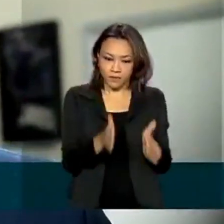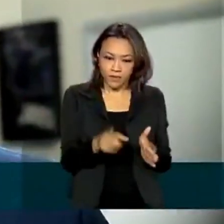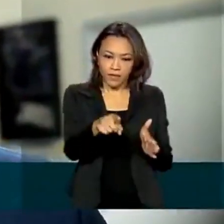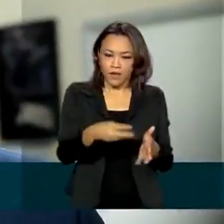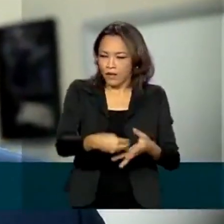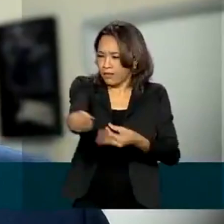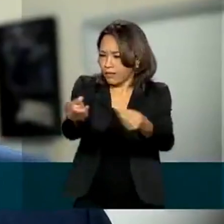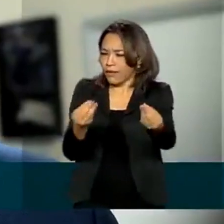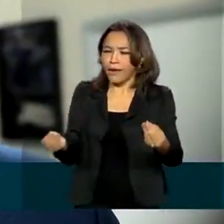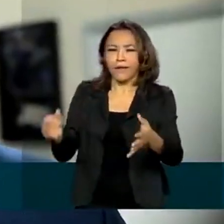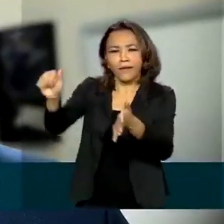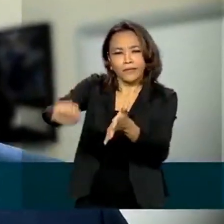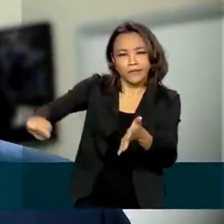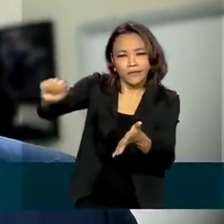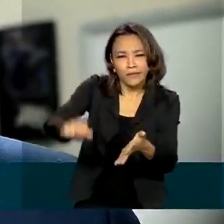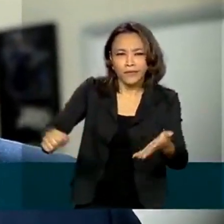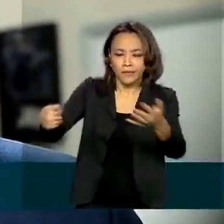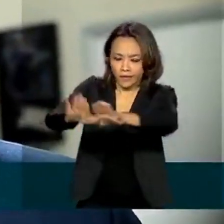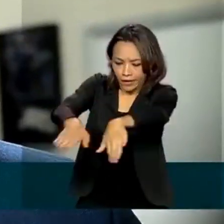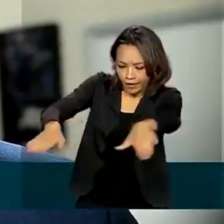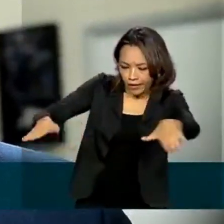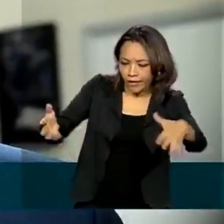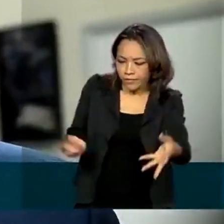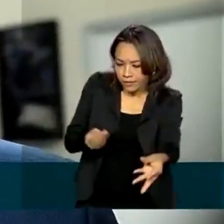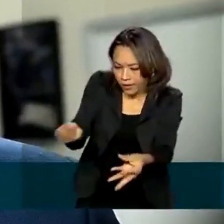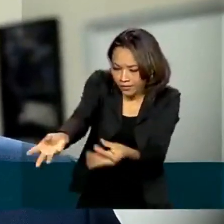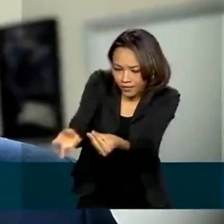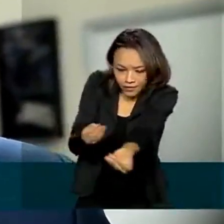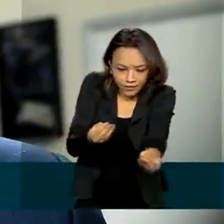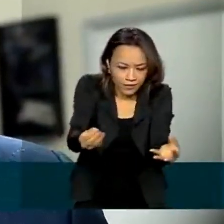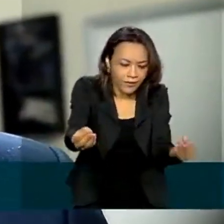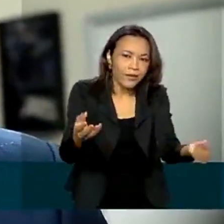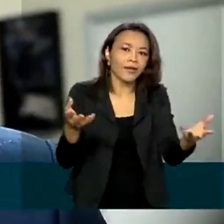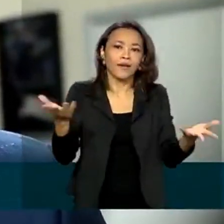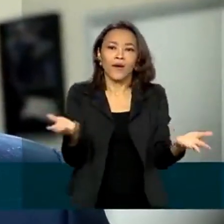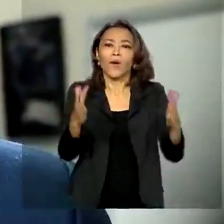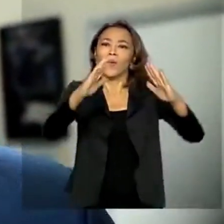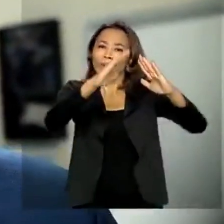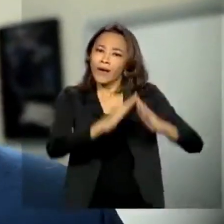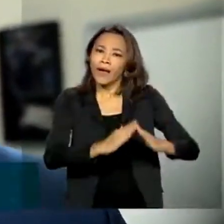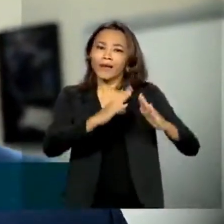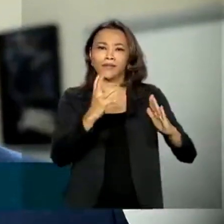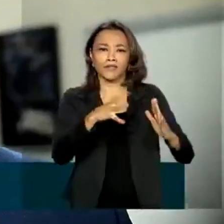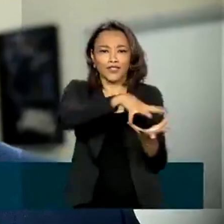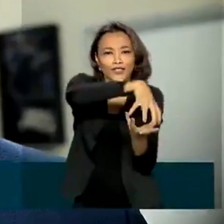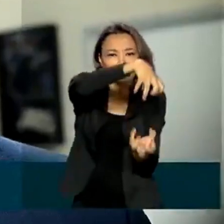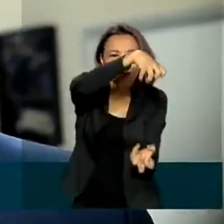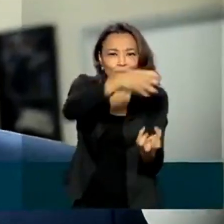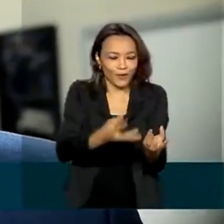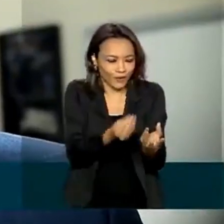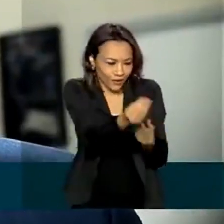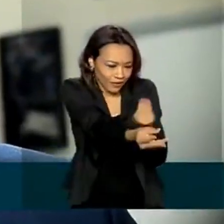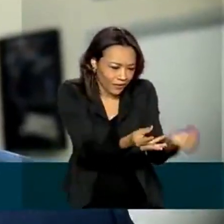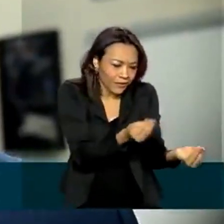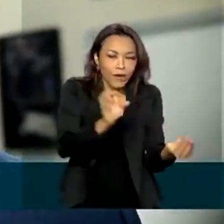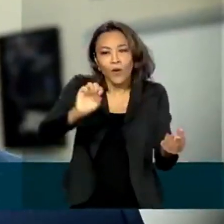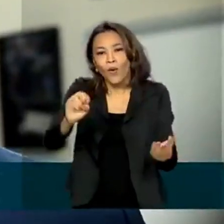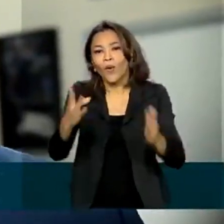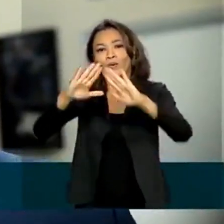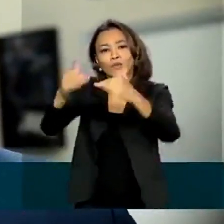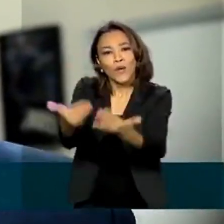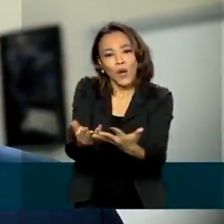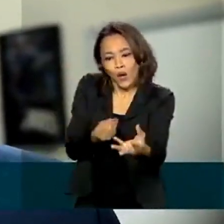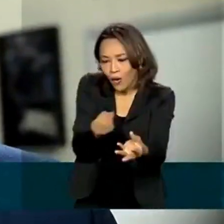instituições de acolhimento de crianças, ou então em asilos para idosos, ou em escolas,